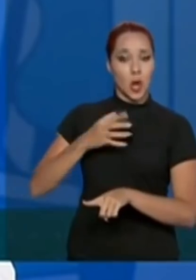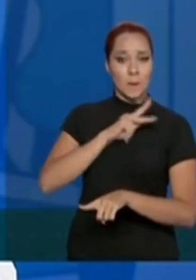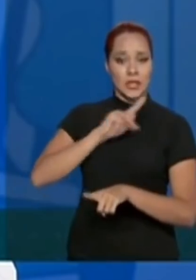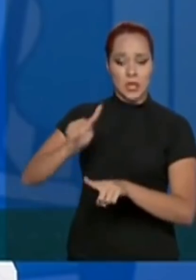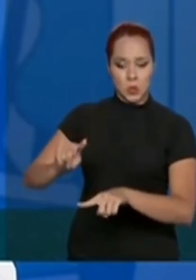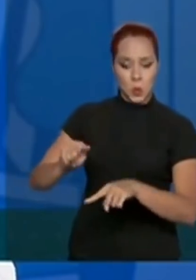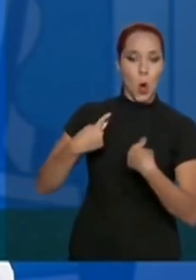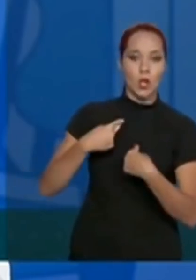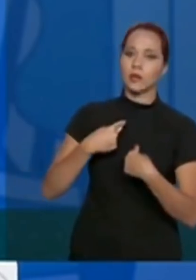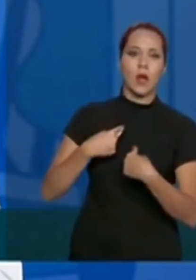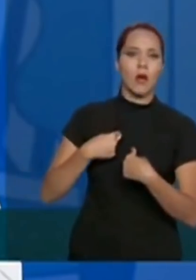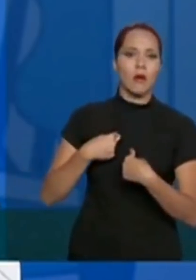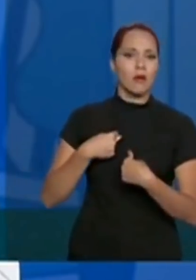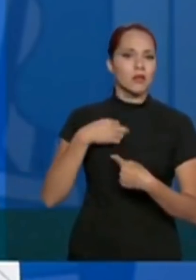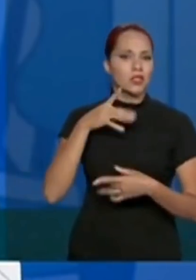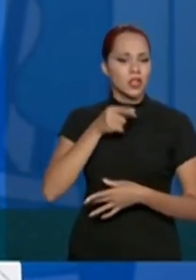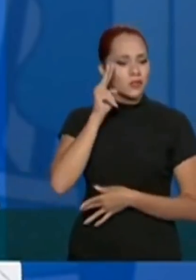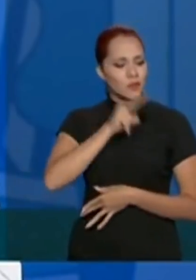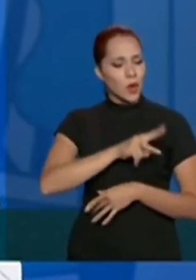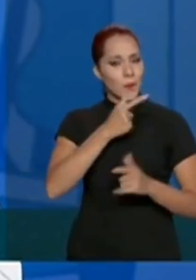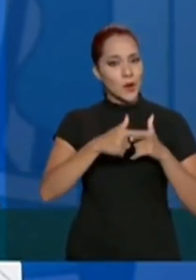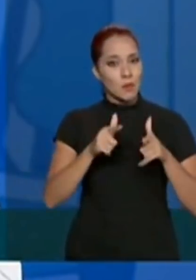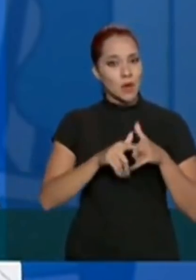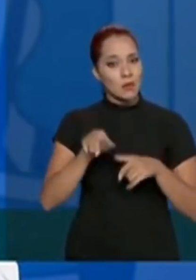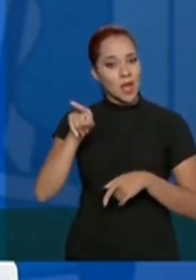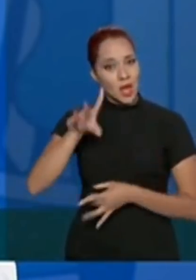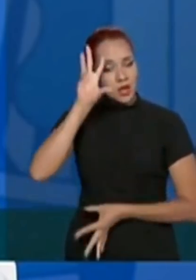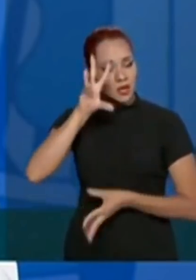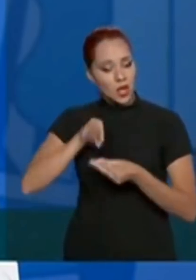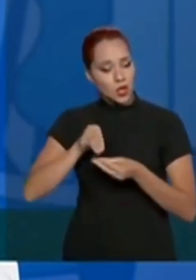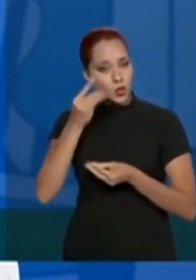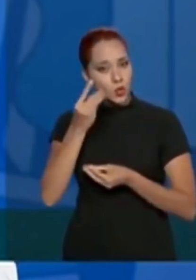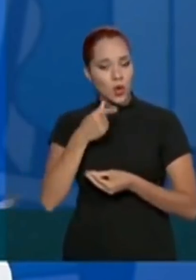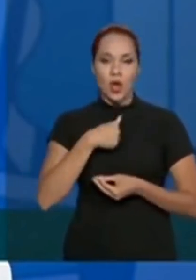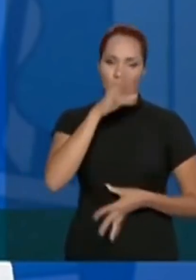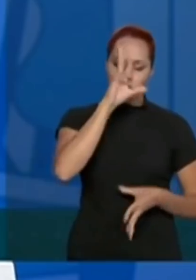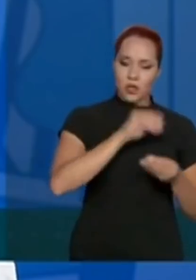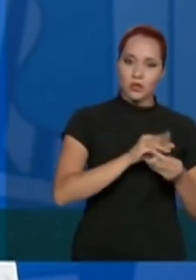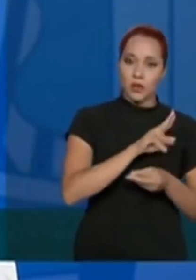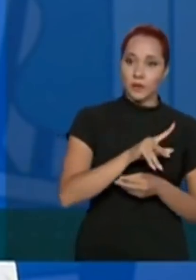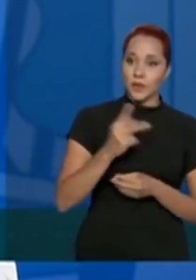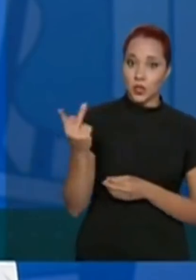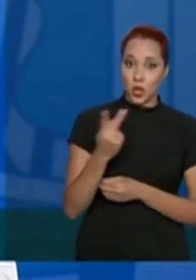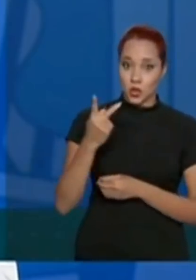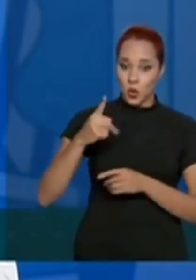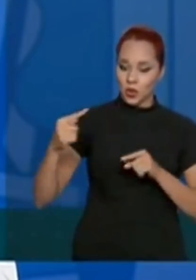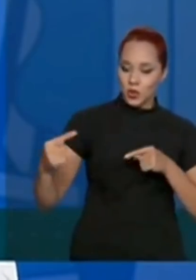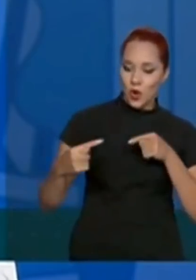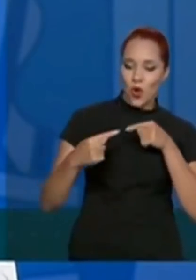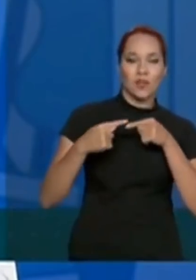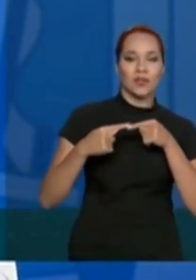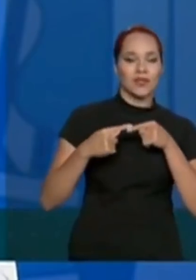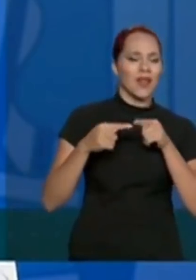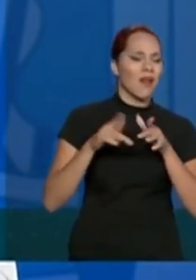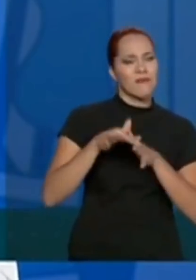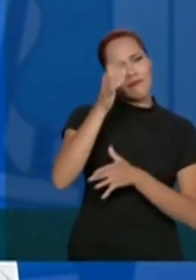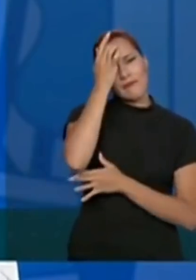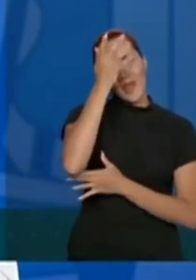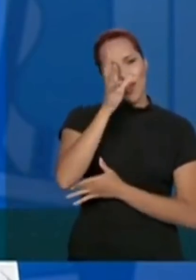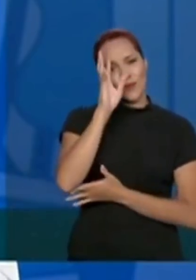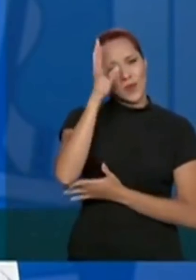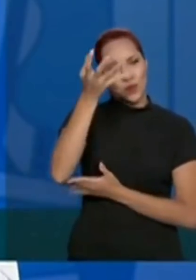visões diferentes do mesmo problema, e que se tivesse uma visão única, seria um problema muito fácil de